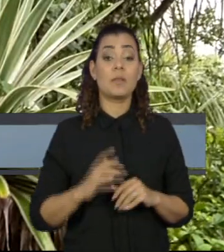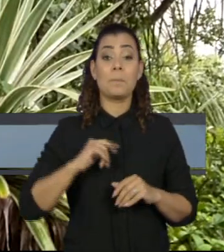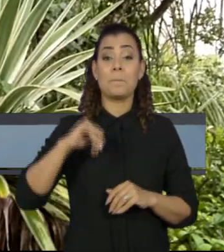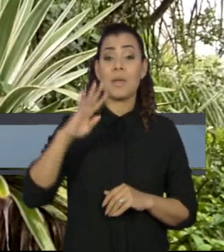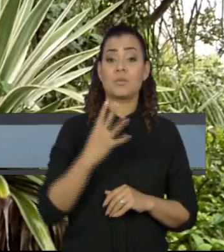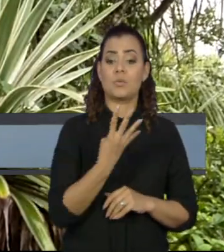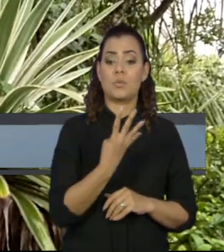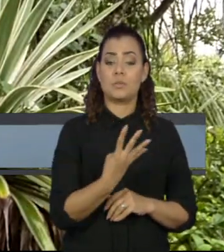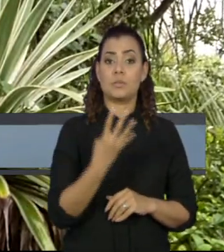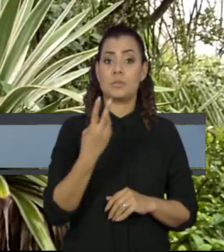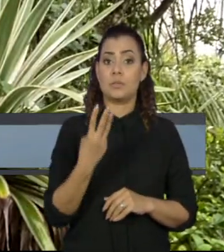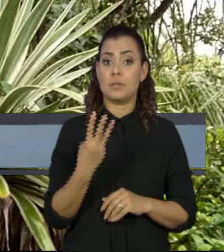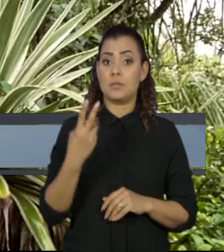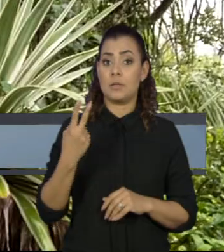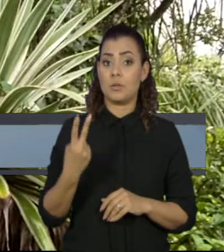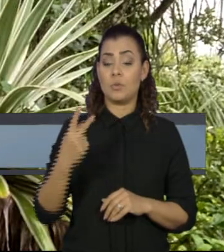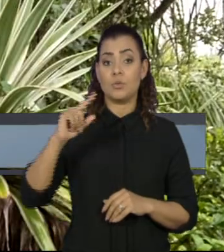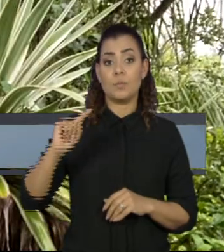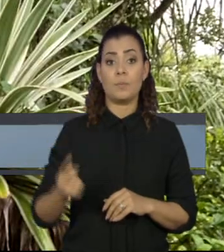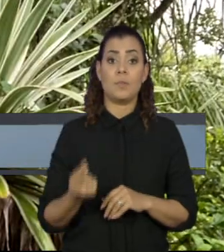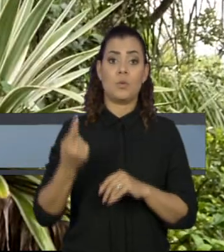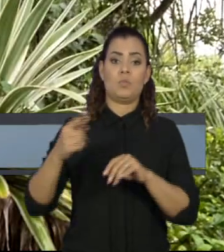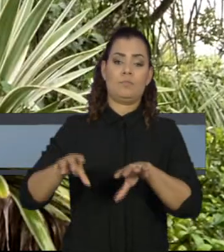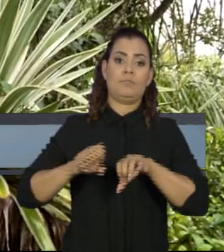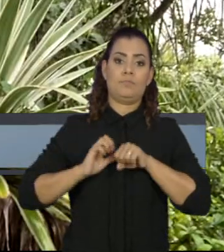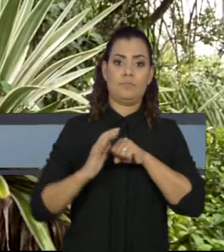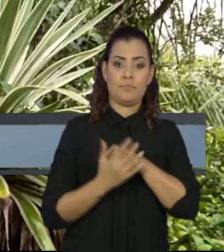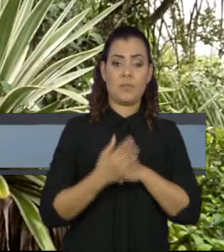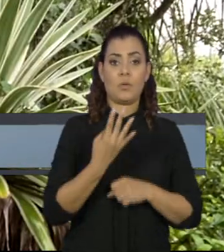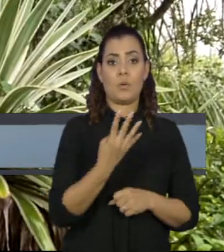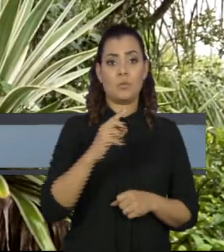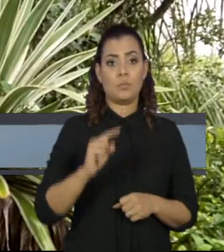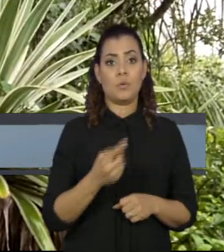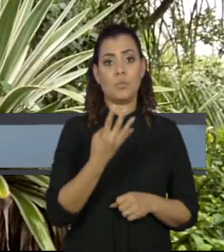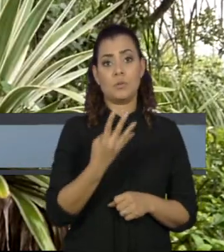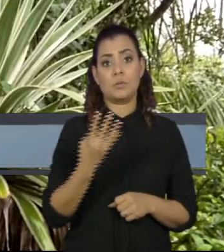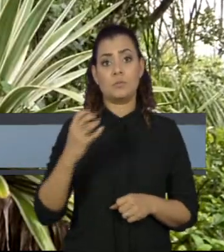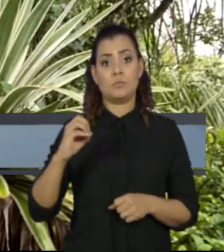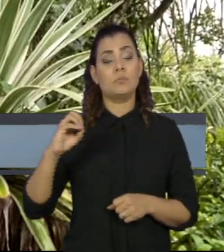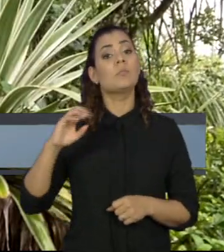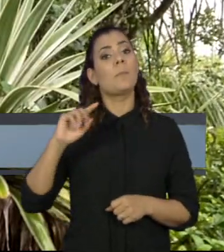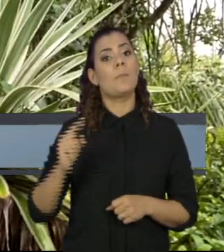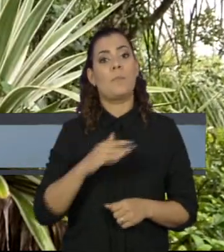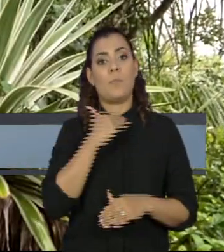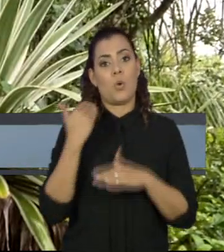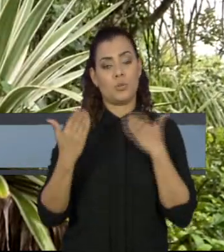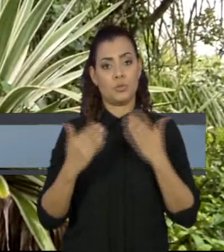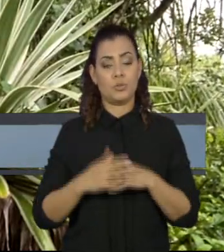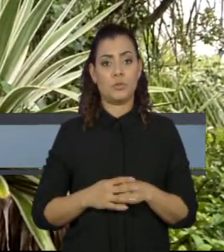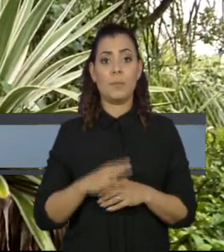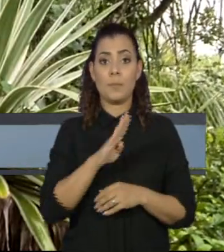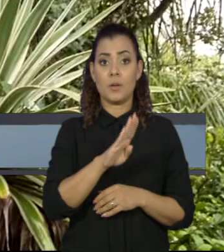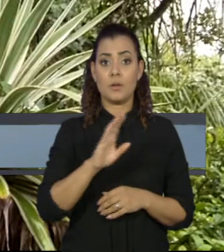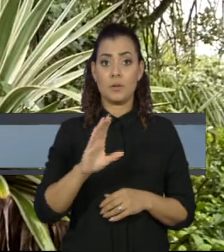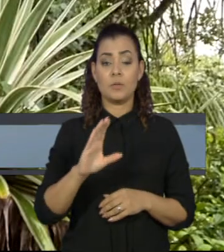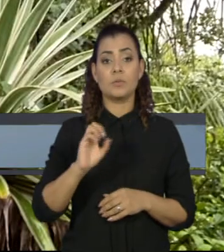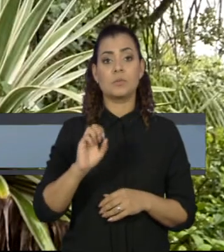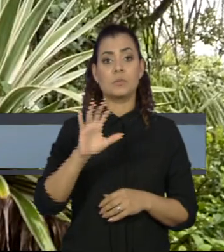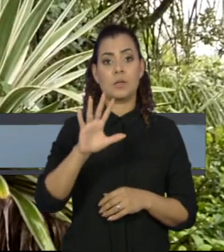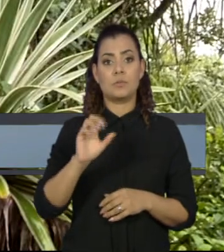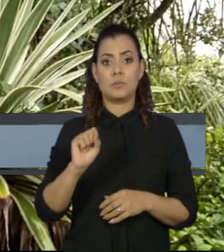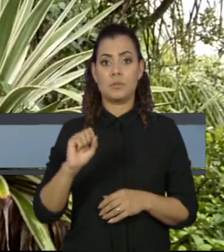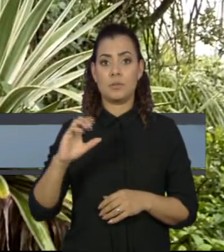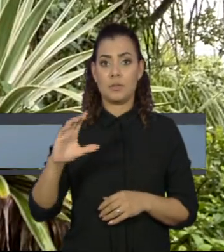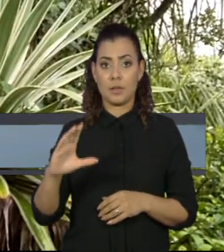432 mil positivados e 4.420 mortes. De Balneário Camboriú, Santa Catarina,